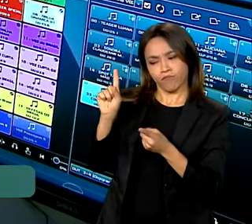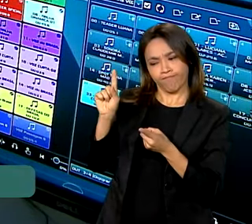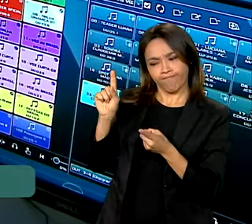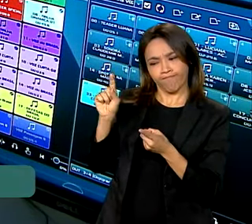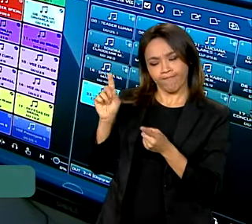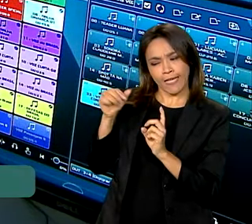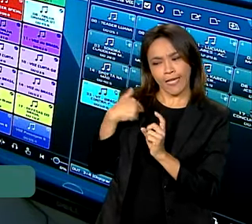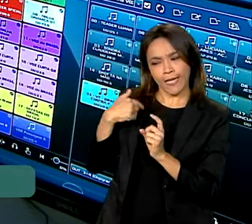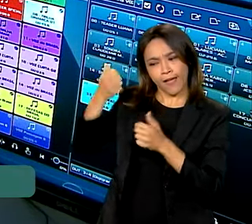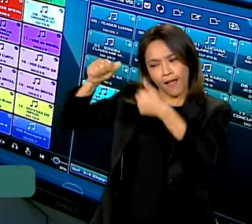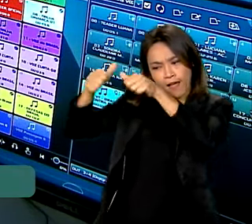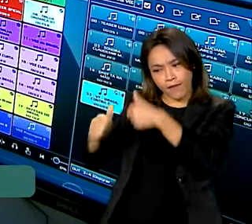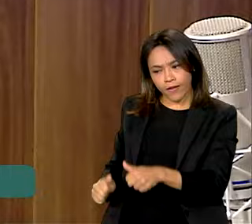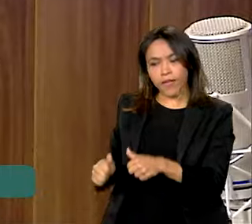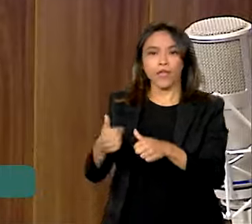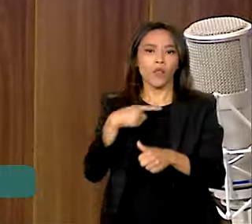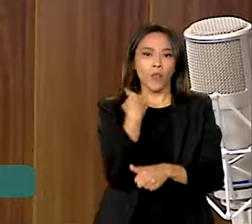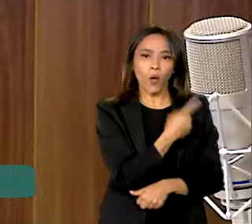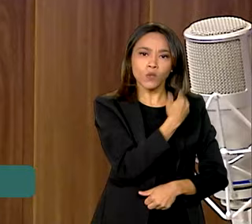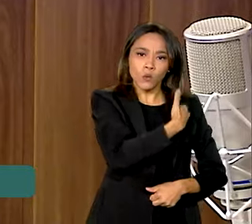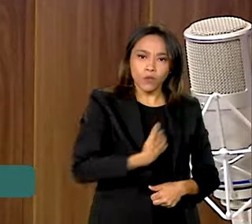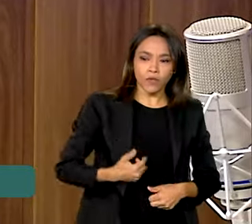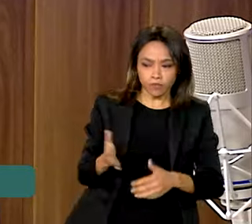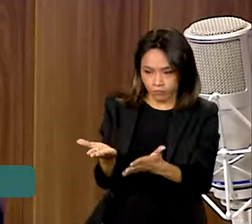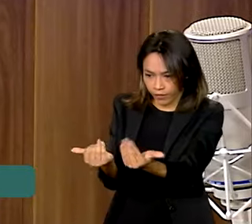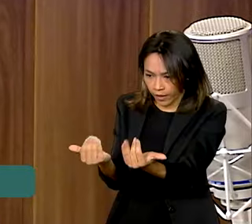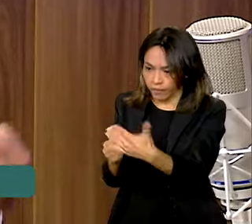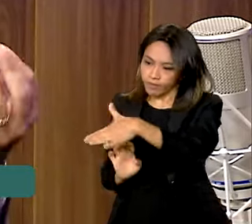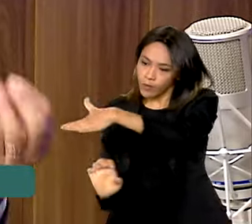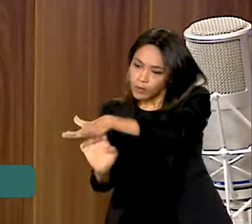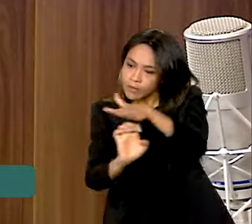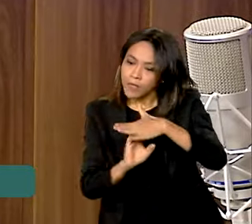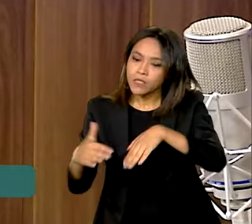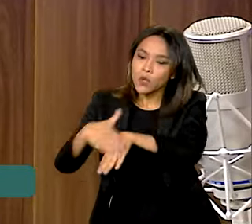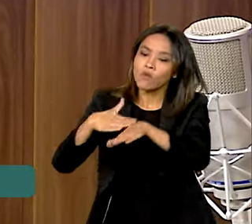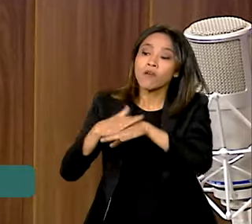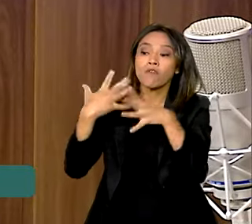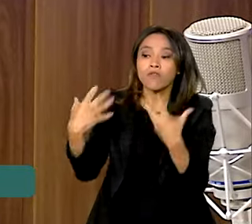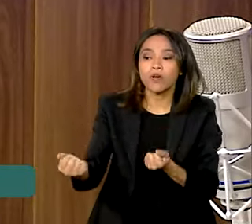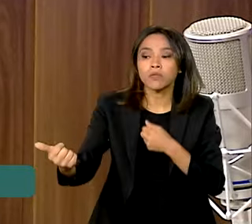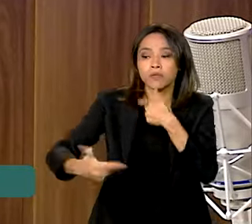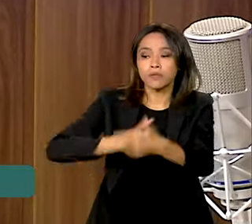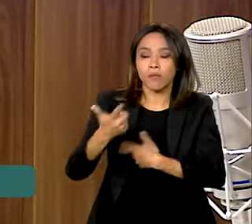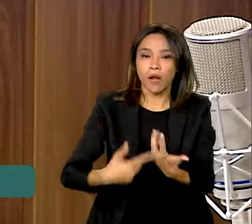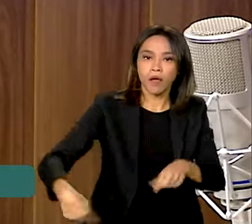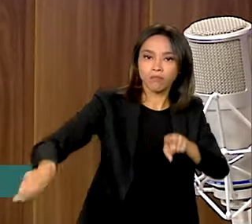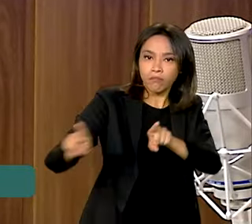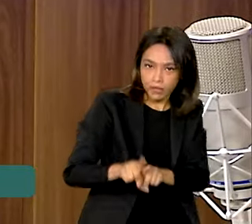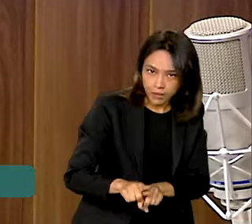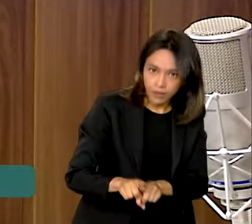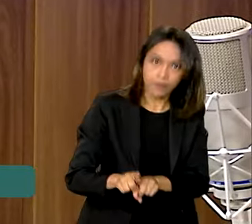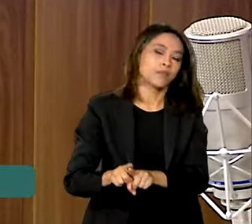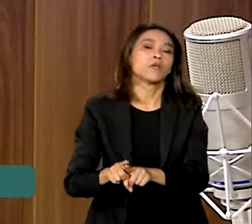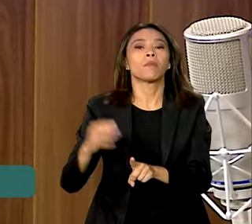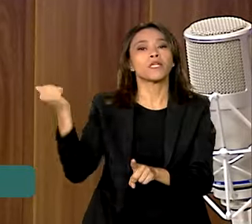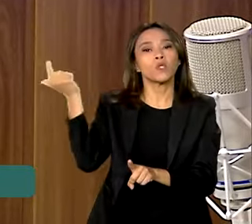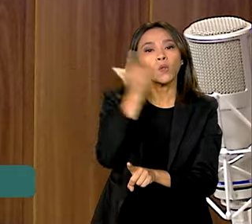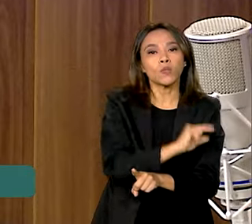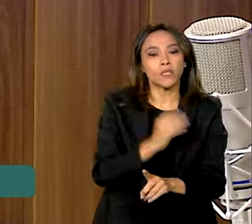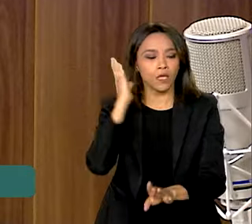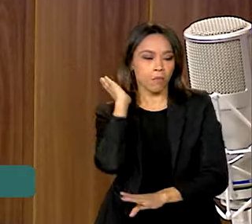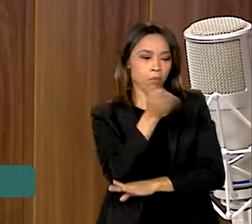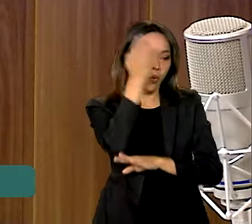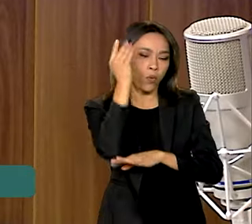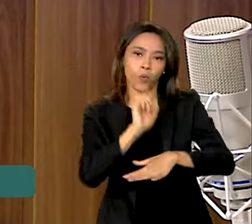conversamos com as plataformas? Nós precisamos fazer um trabalho conjunto, poder público, setor privado, para que a gente, de fato, vença essa batalha